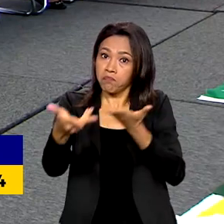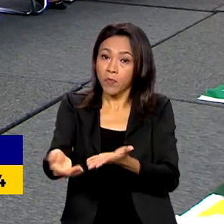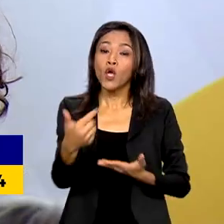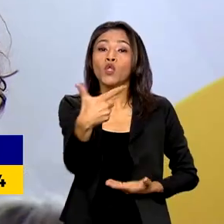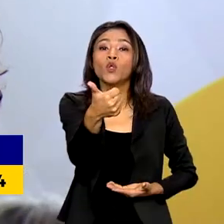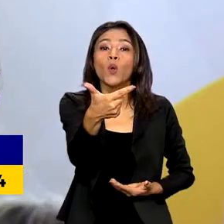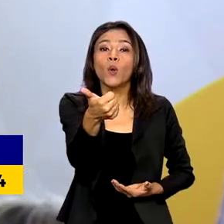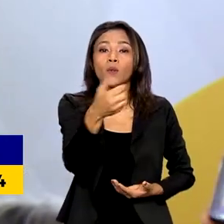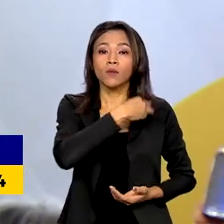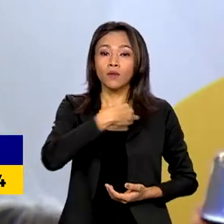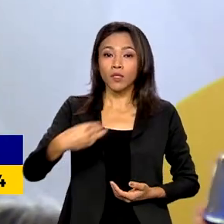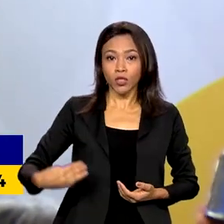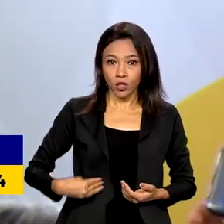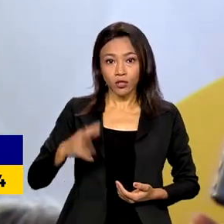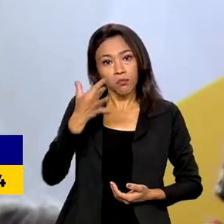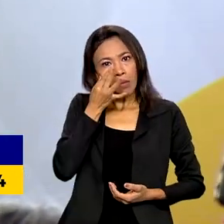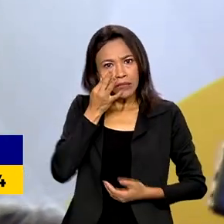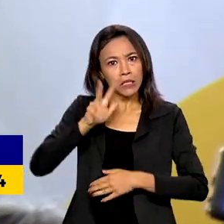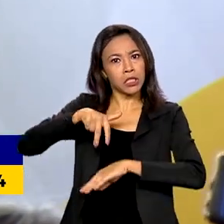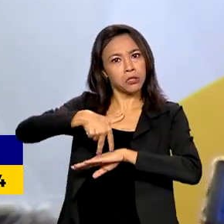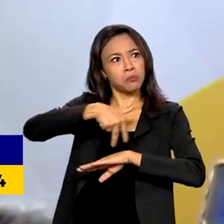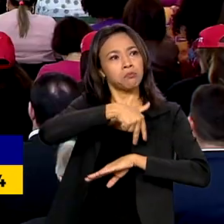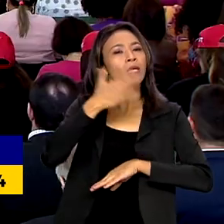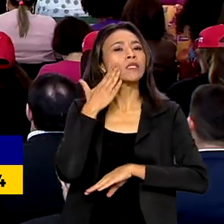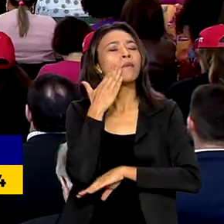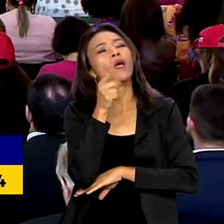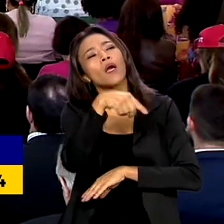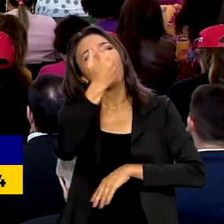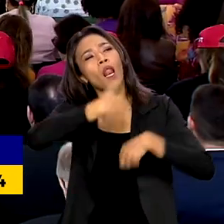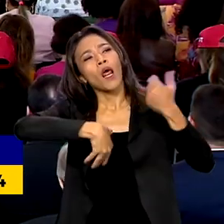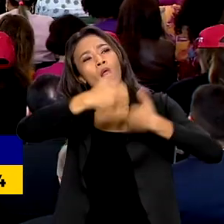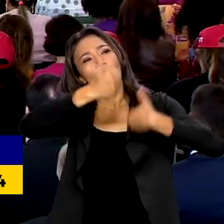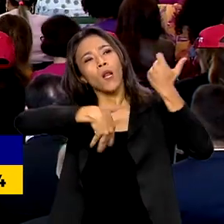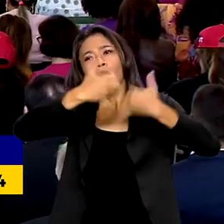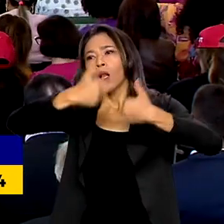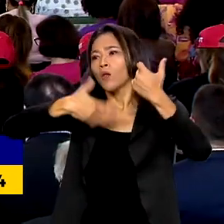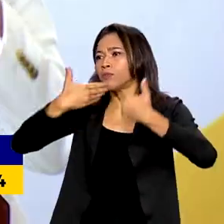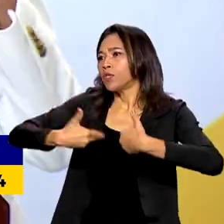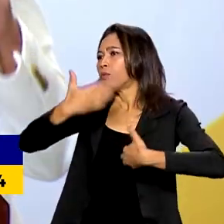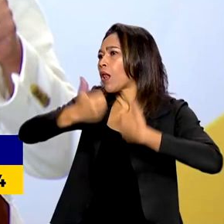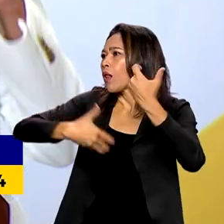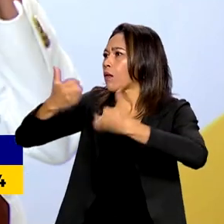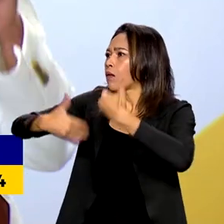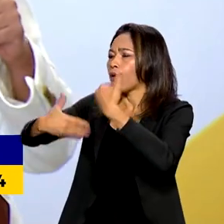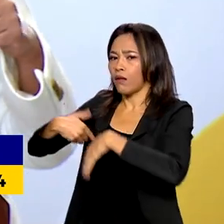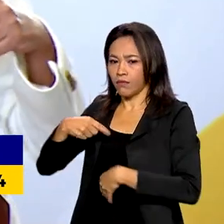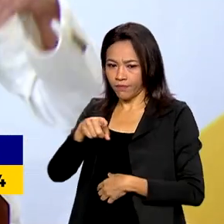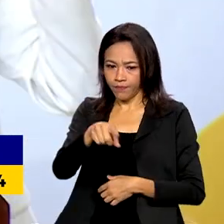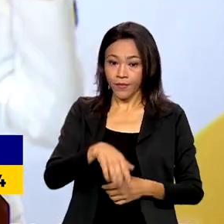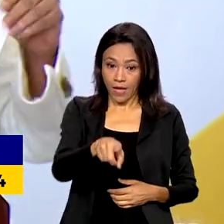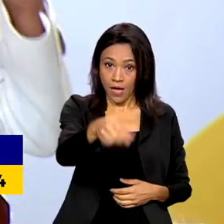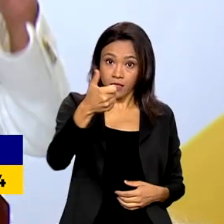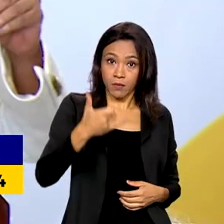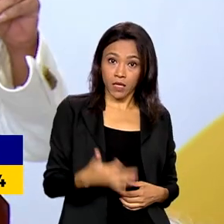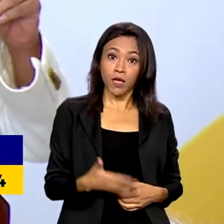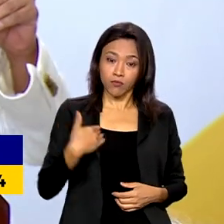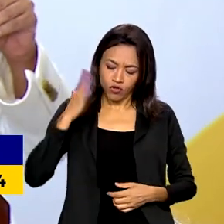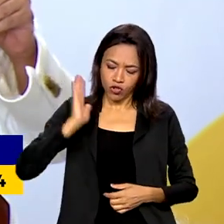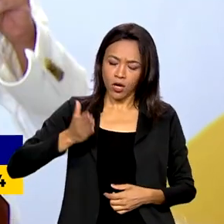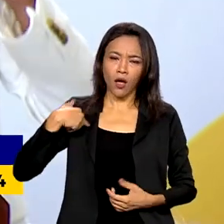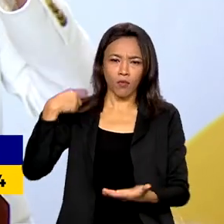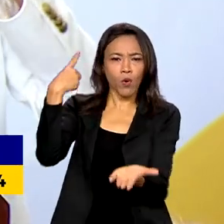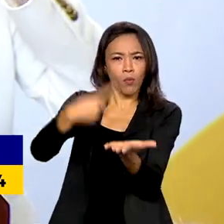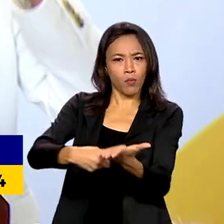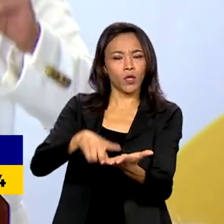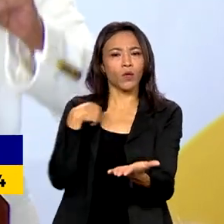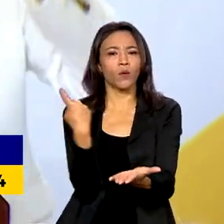presentes para ouvir as demandas e entender os problemas vividos por elas. Desde já eu me comprometo que o nosso ministério